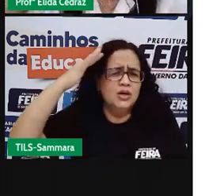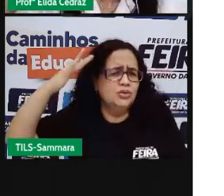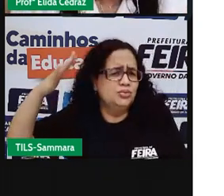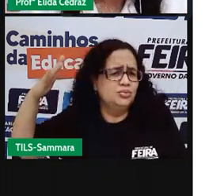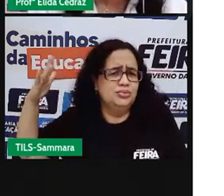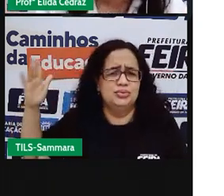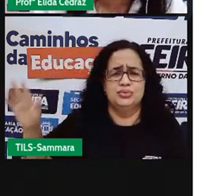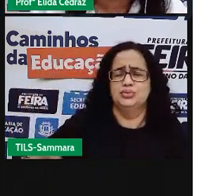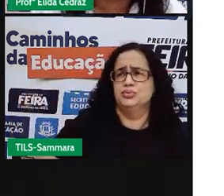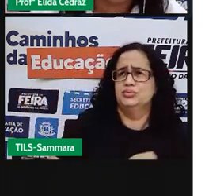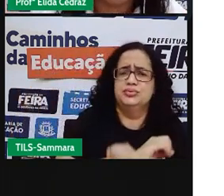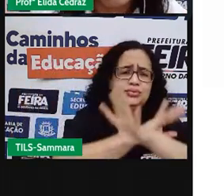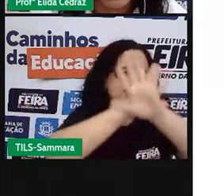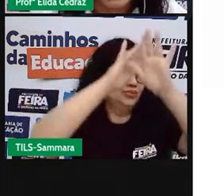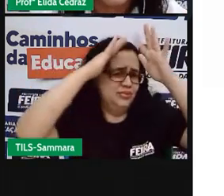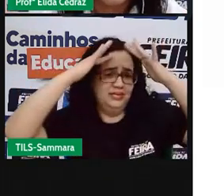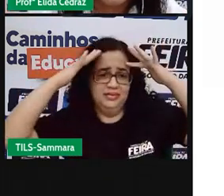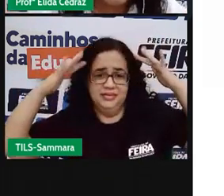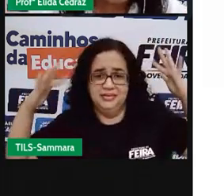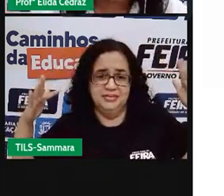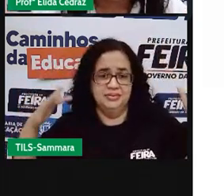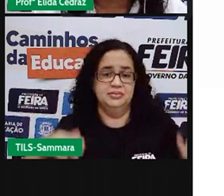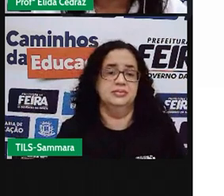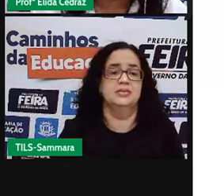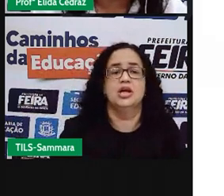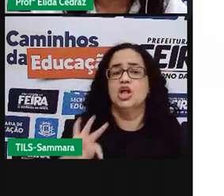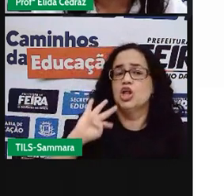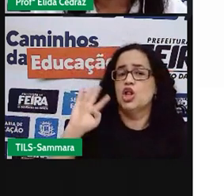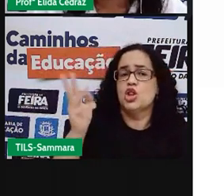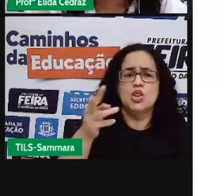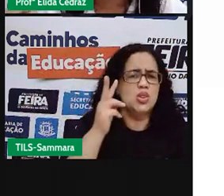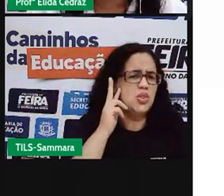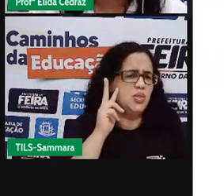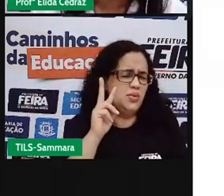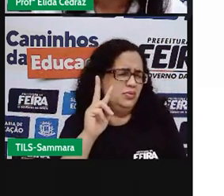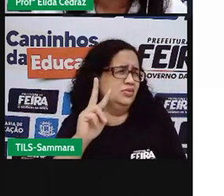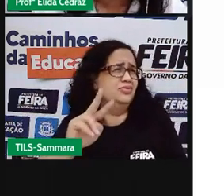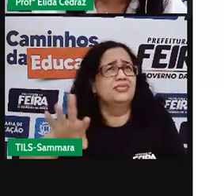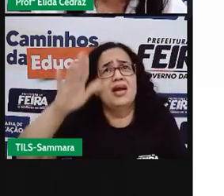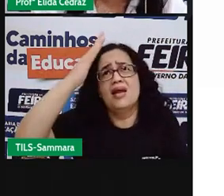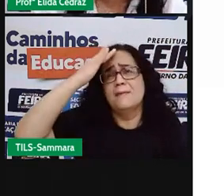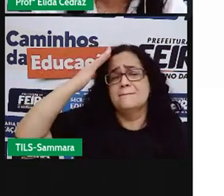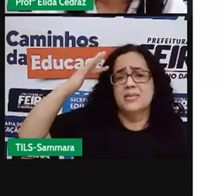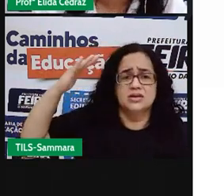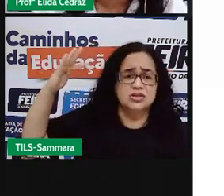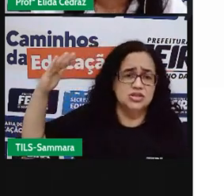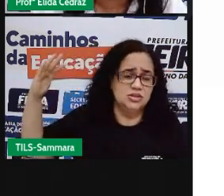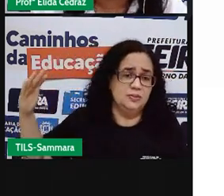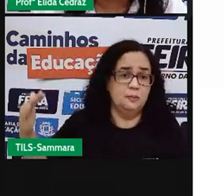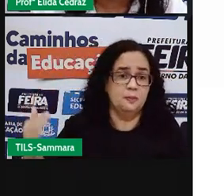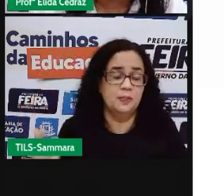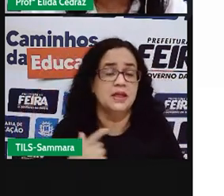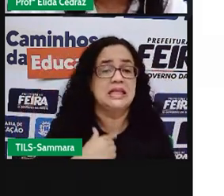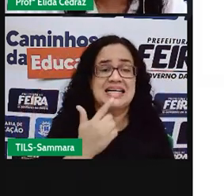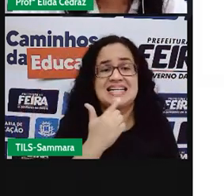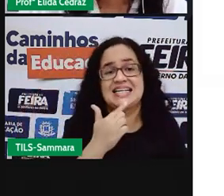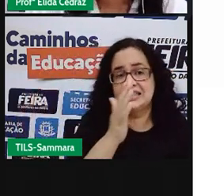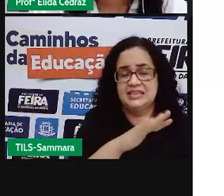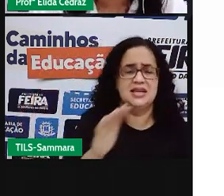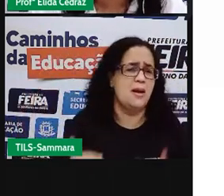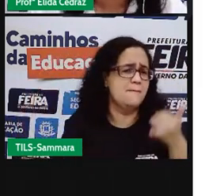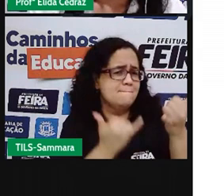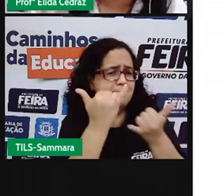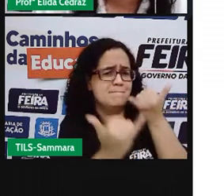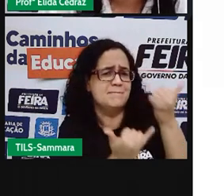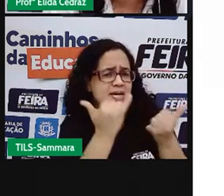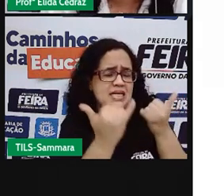muito atorada. Tudo que você lê, você imagina, a gente, quando é criança, a gente brinca